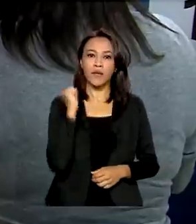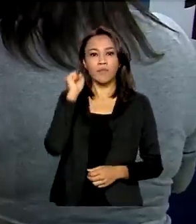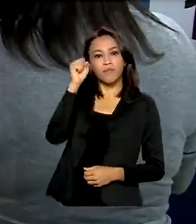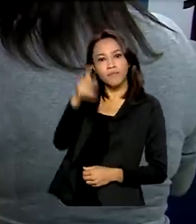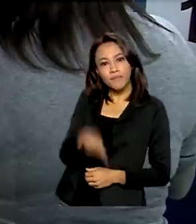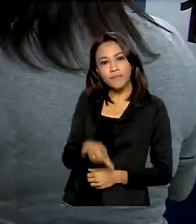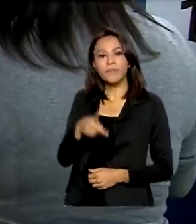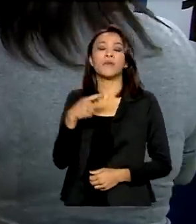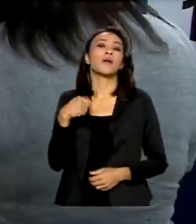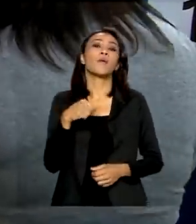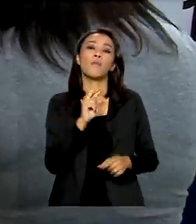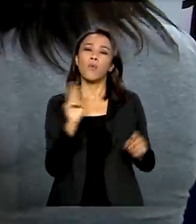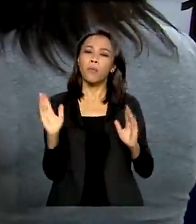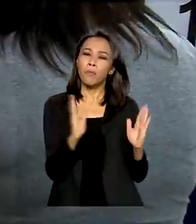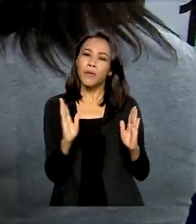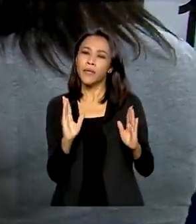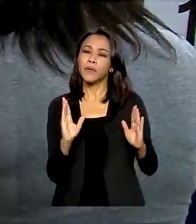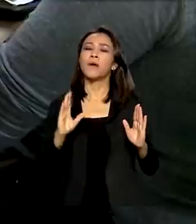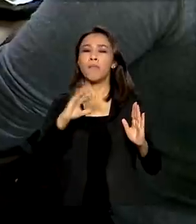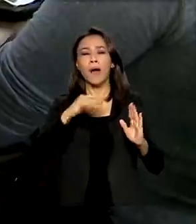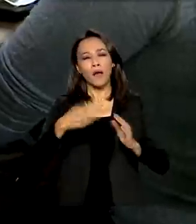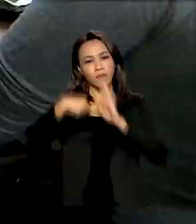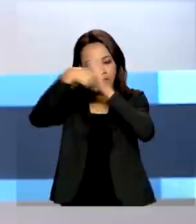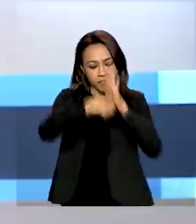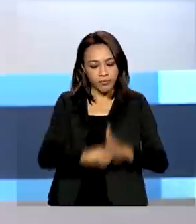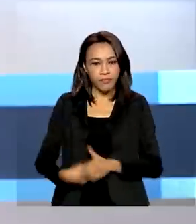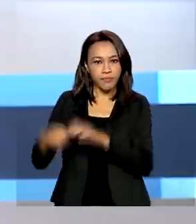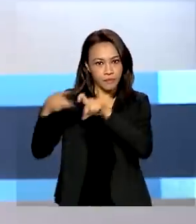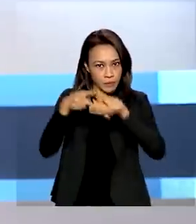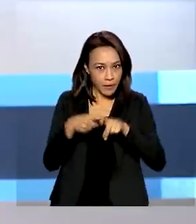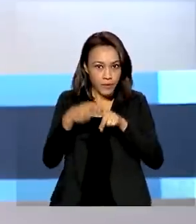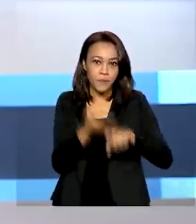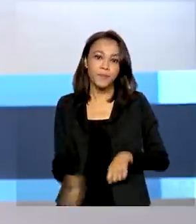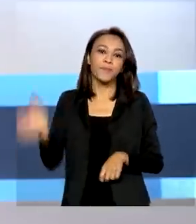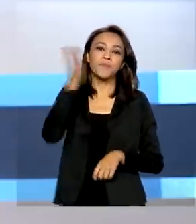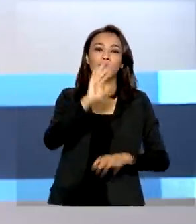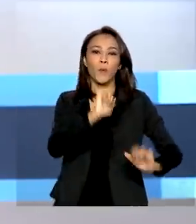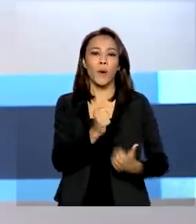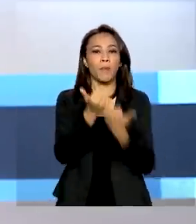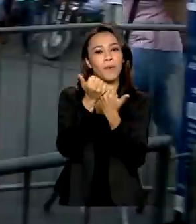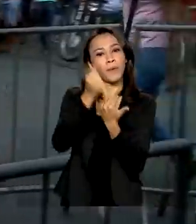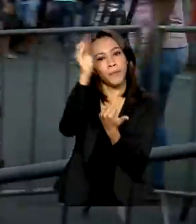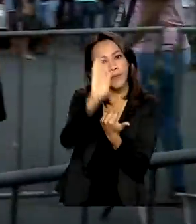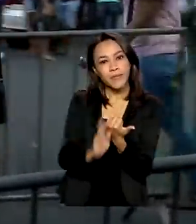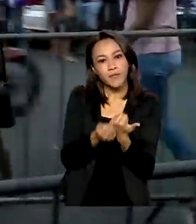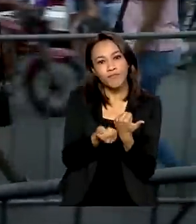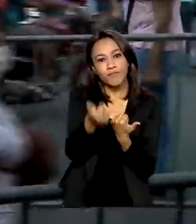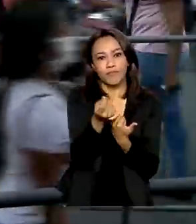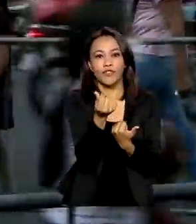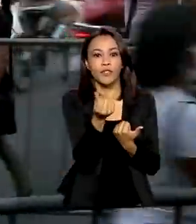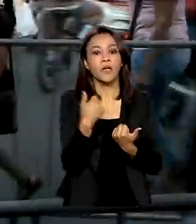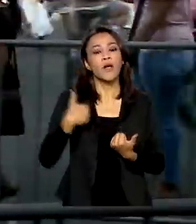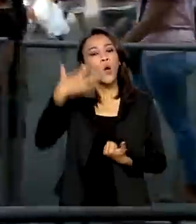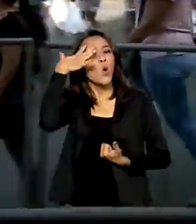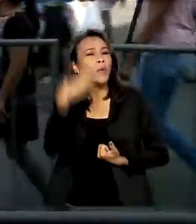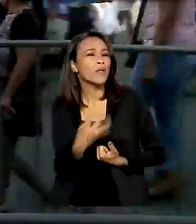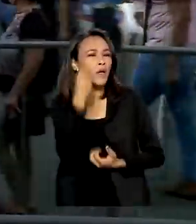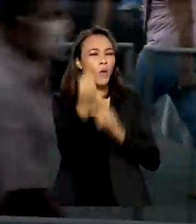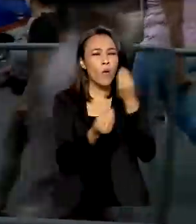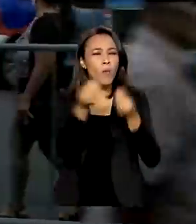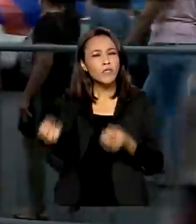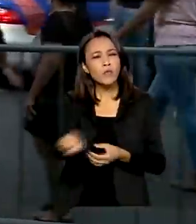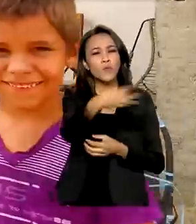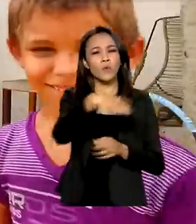incapacidade temporária a realizar em perícia médica. Auxílio Brasil. Entenda o funcionamento do novo programa